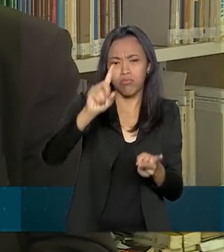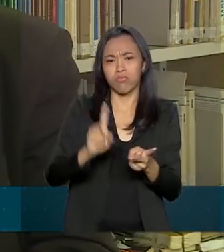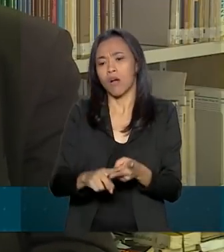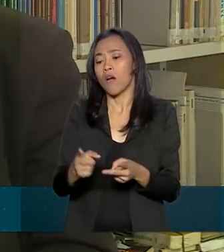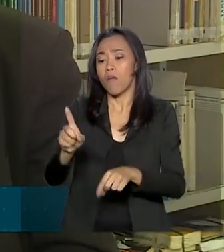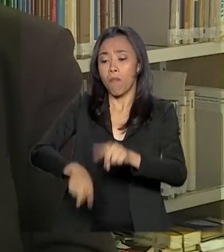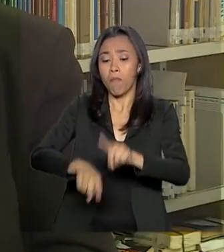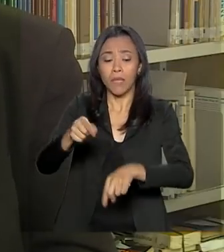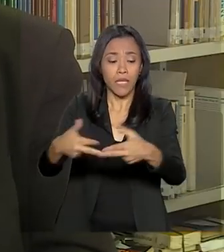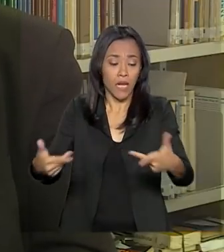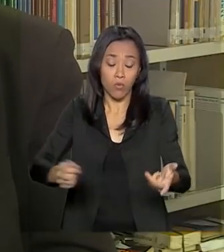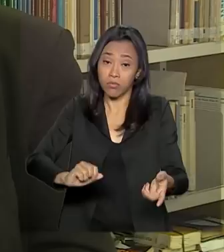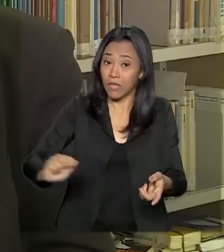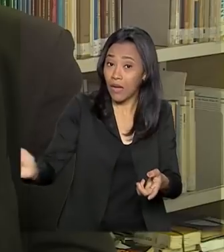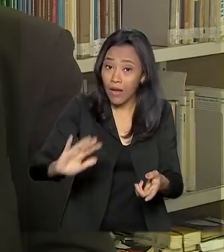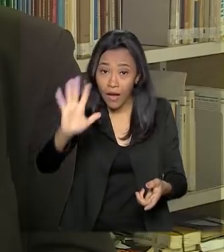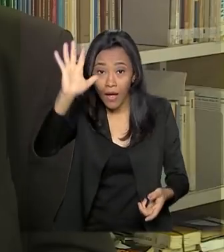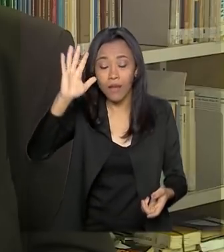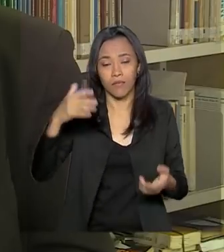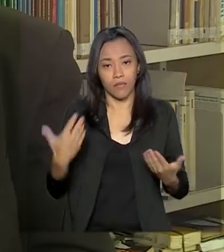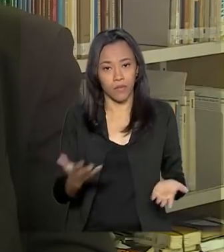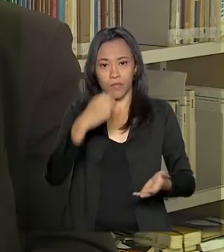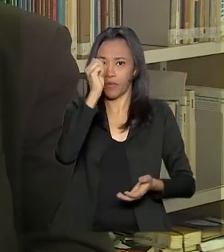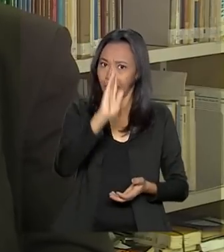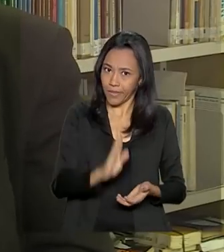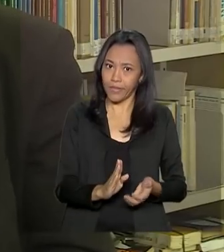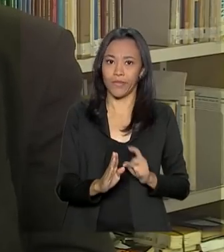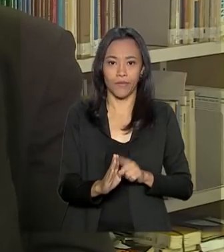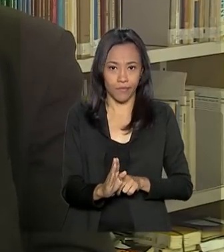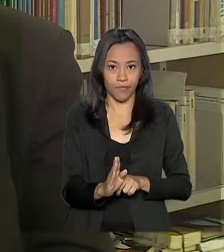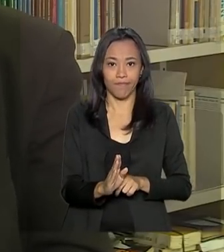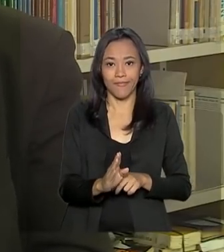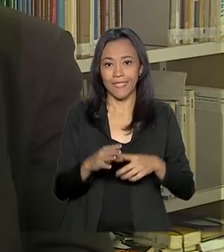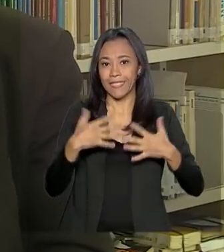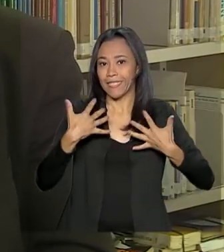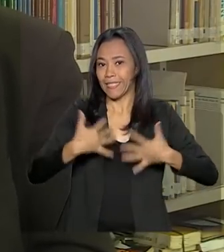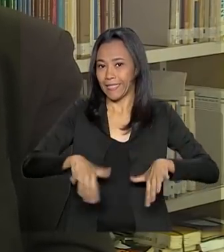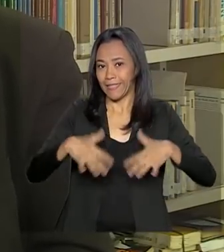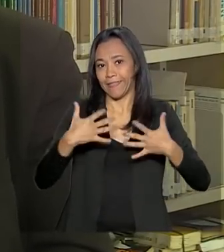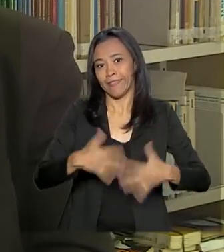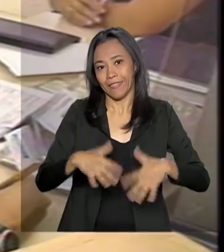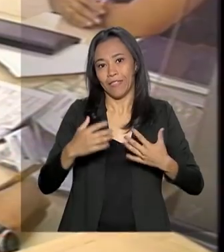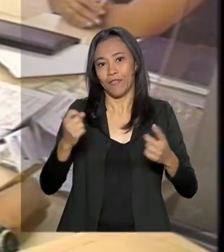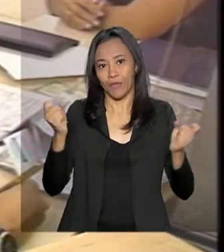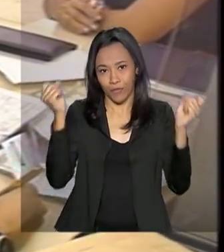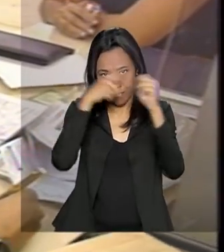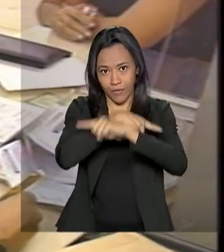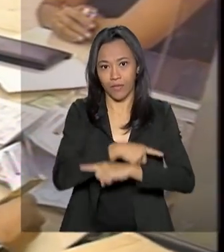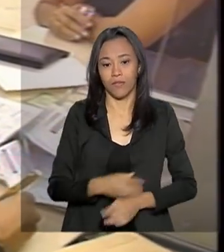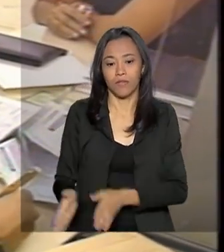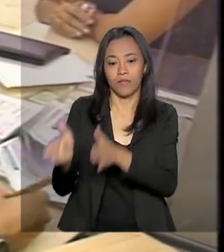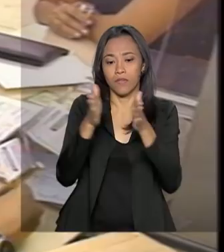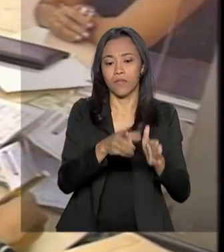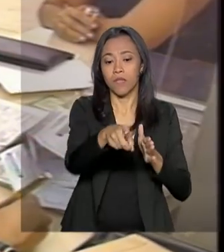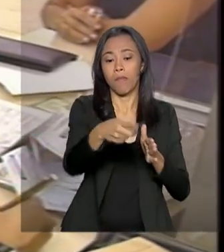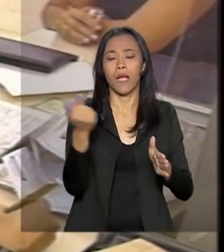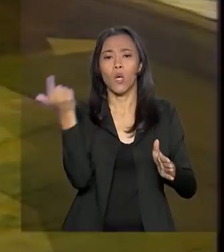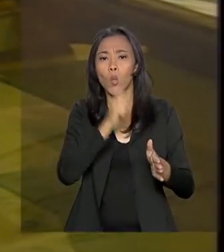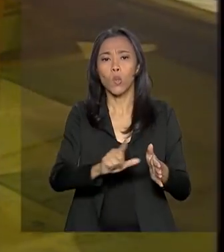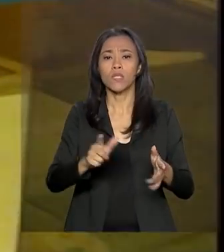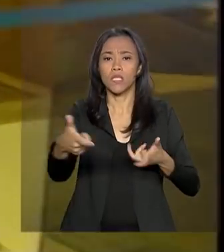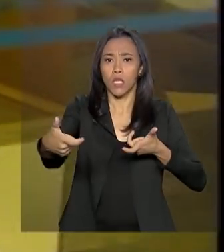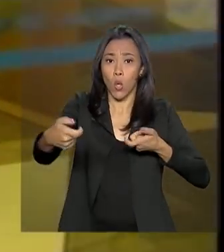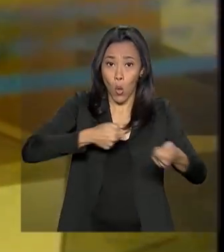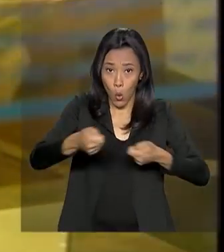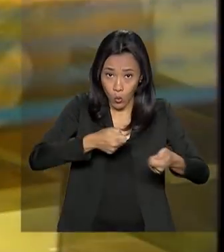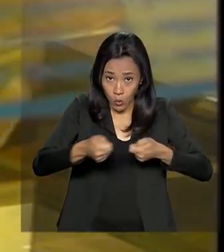caro tornou o Brasil insolvente no comércio internacional. Para conter a alta descontrolada